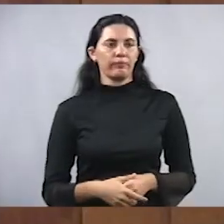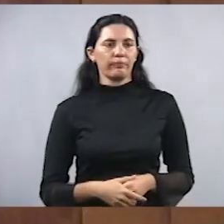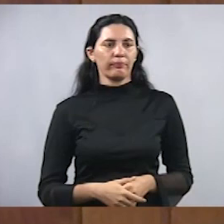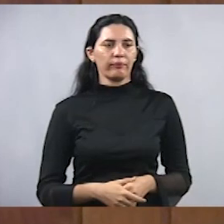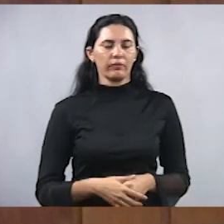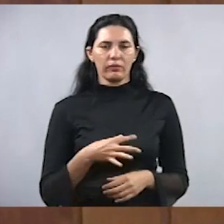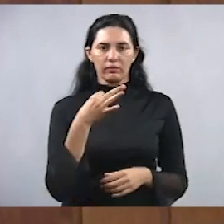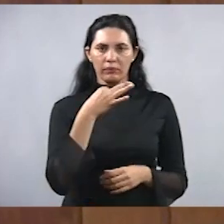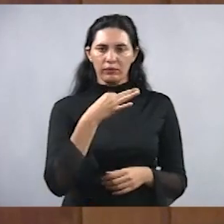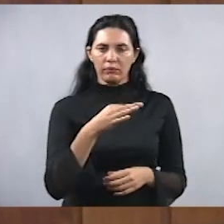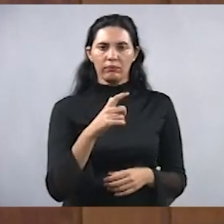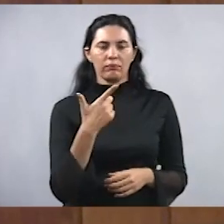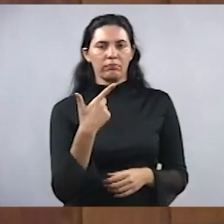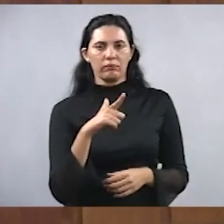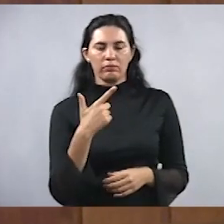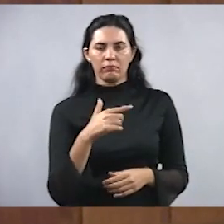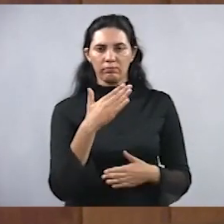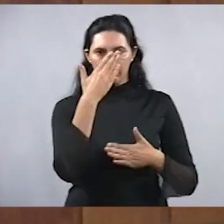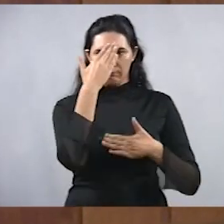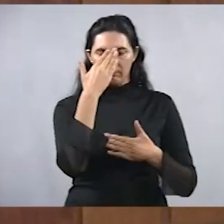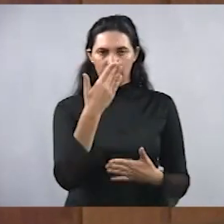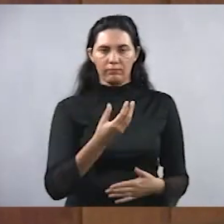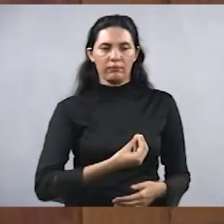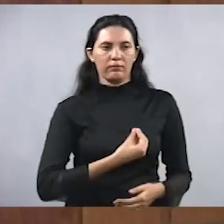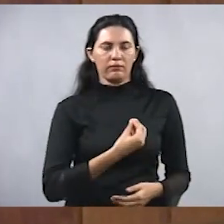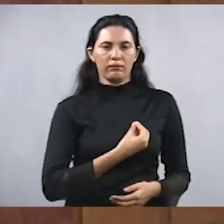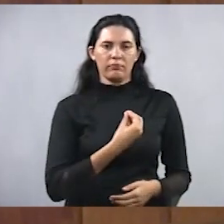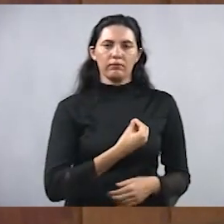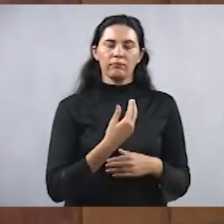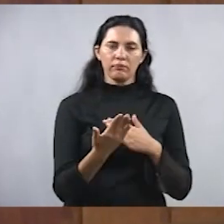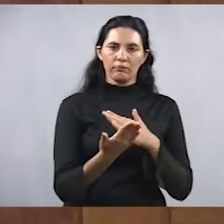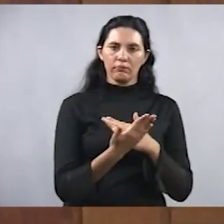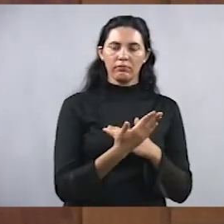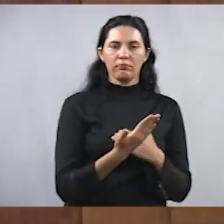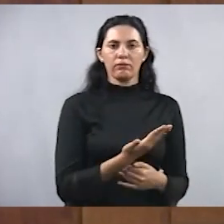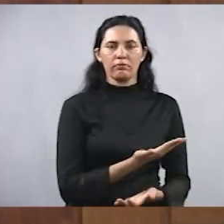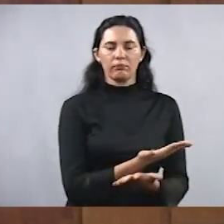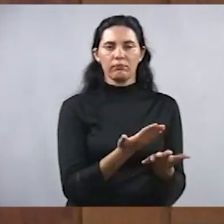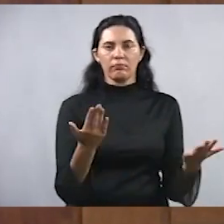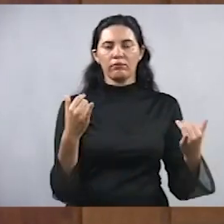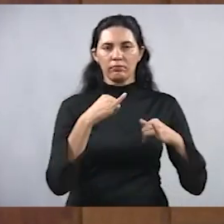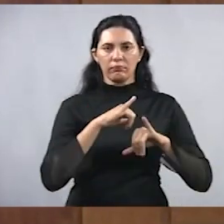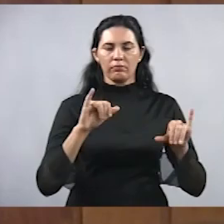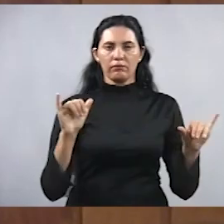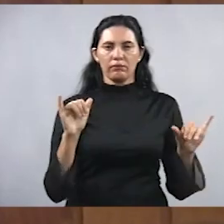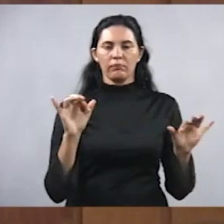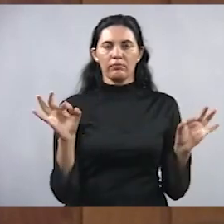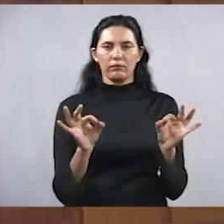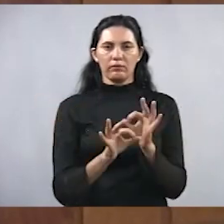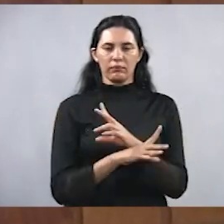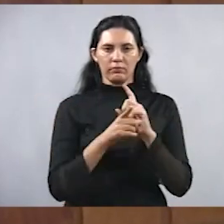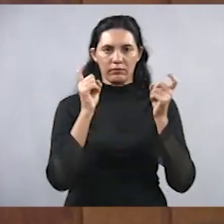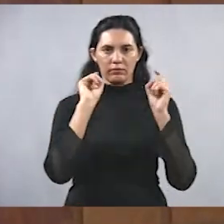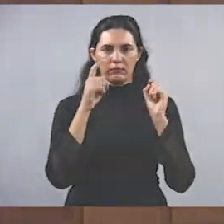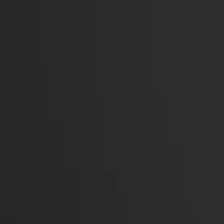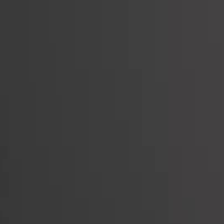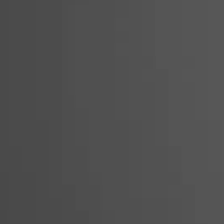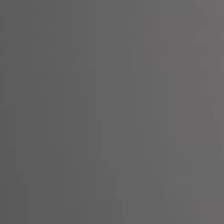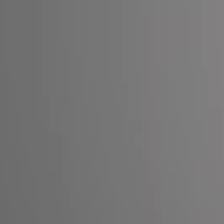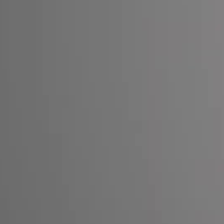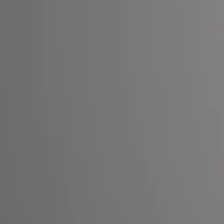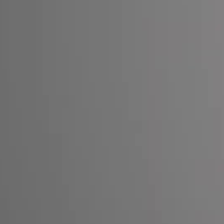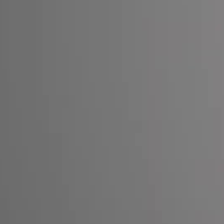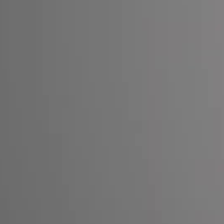e nem matéria a ser tratada, e agradecendo a presença e a colaboração de todos, declaro encerrada a presente sessão ordinária.